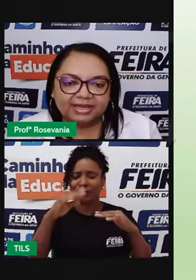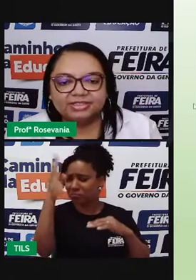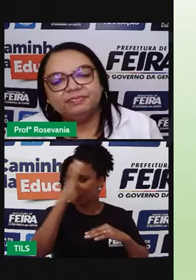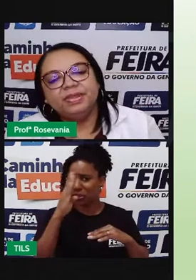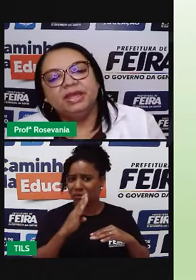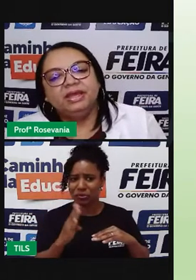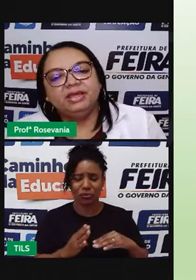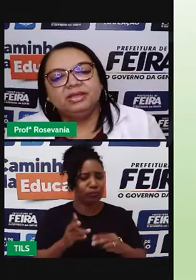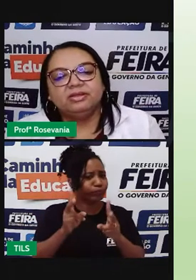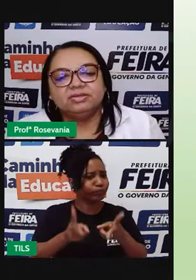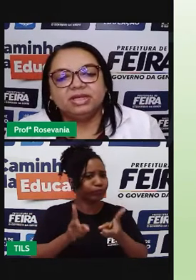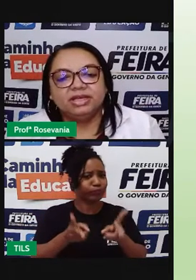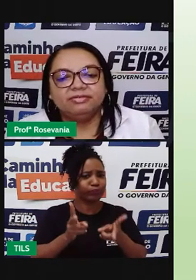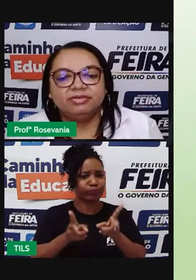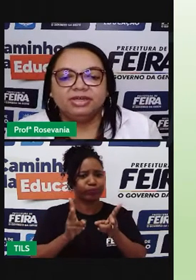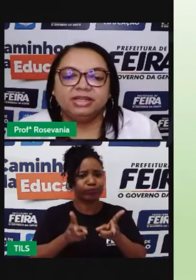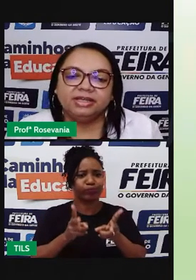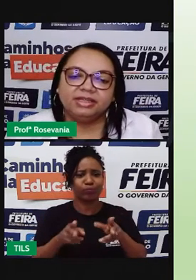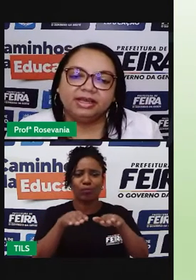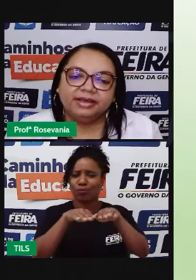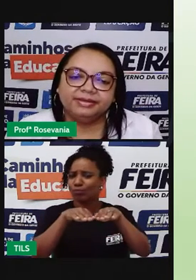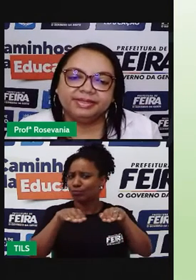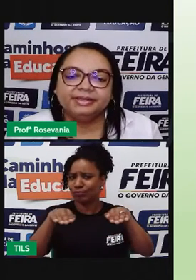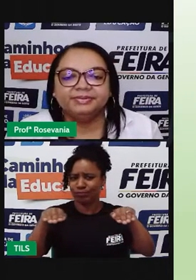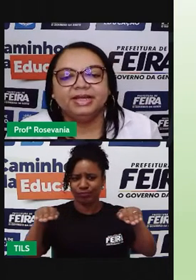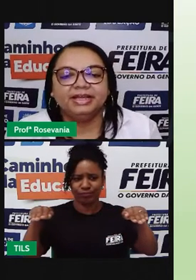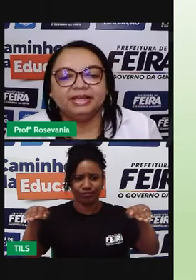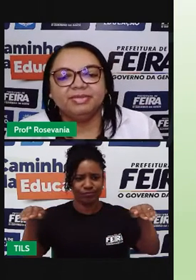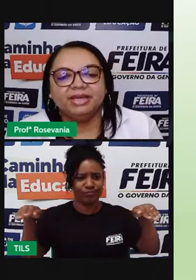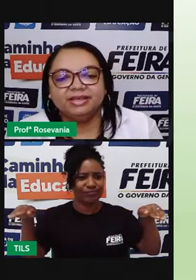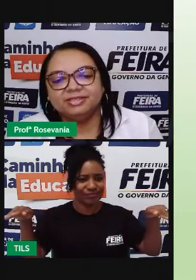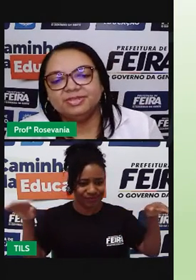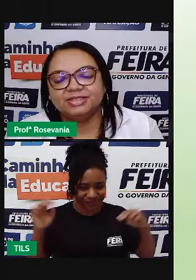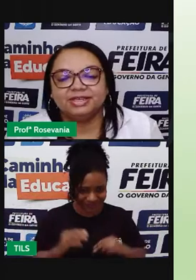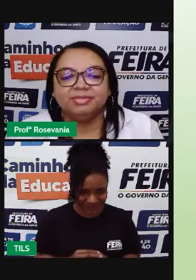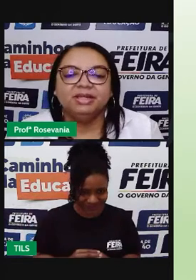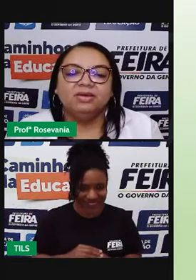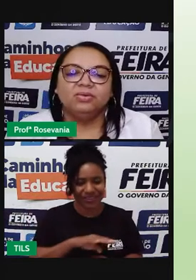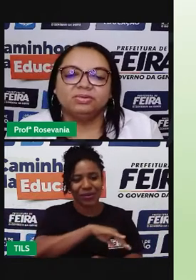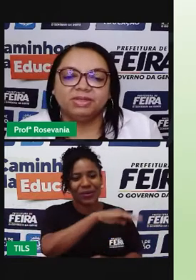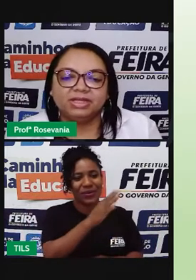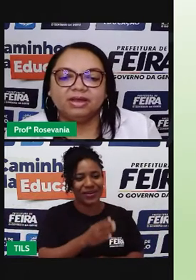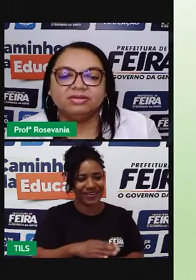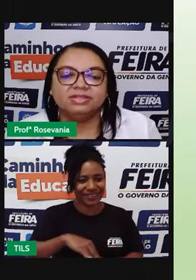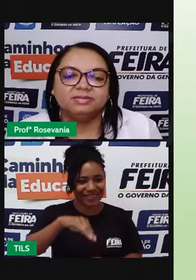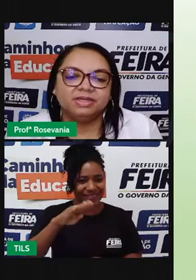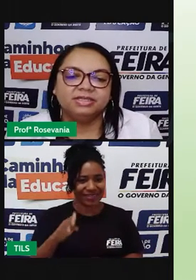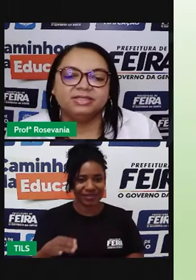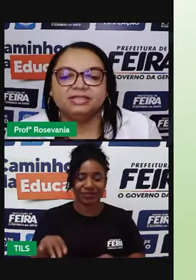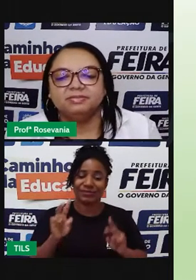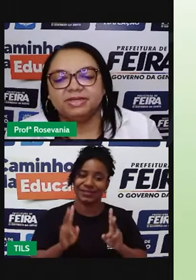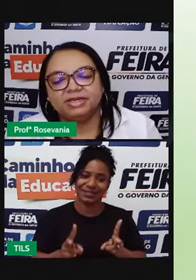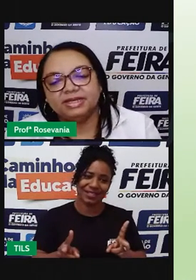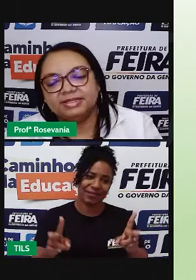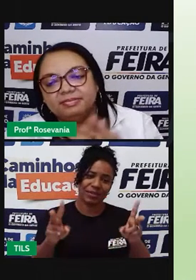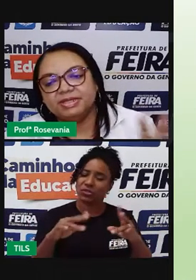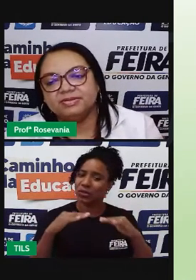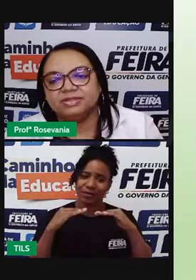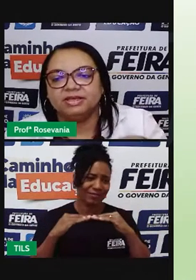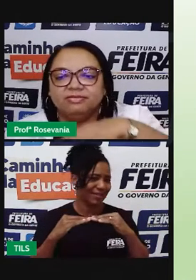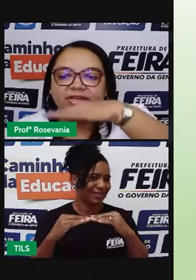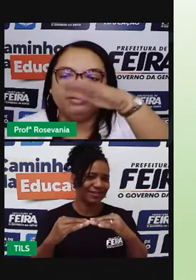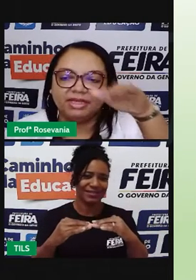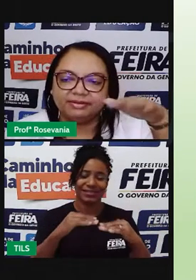estabilidade. Então, nosso relevo, ele ainda é, né, aquele mesmo, os planaltos, as planícies e as